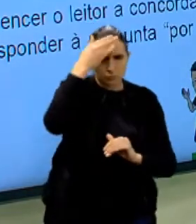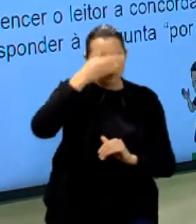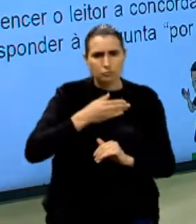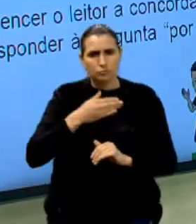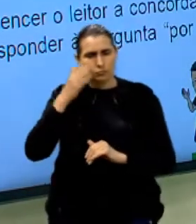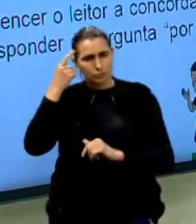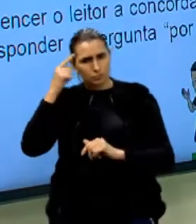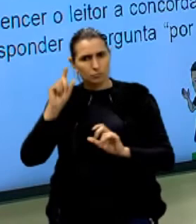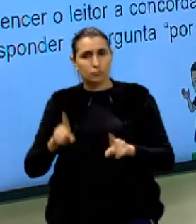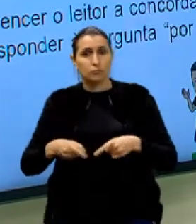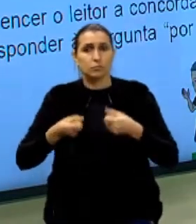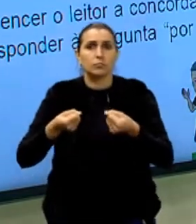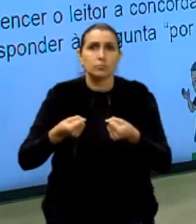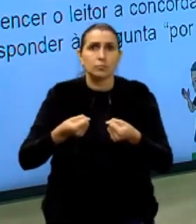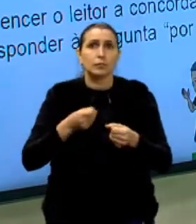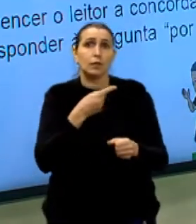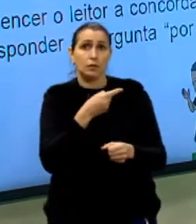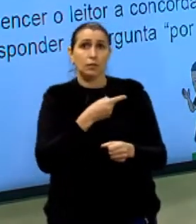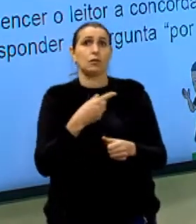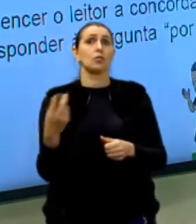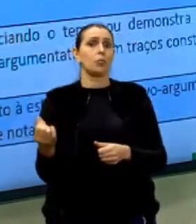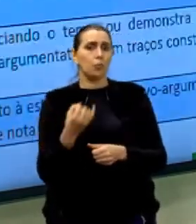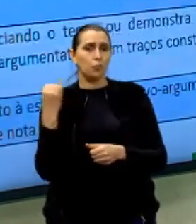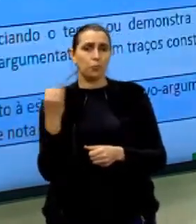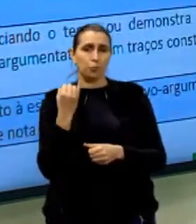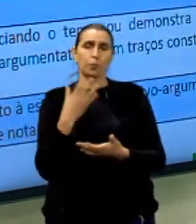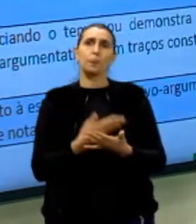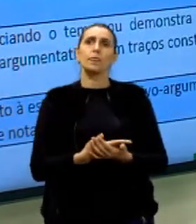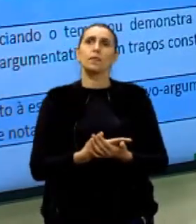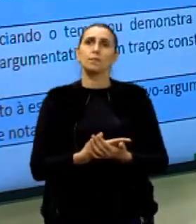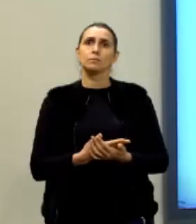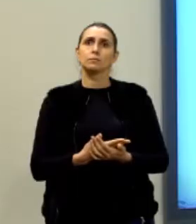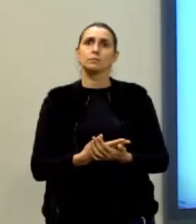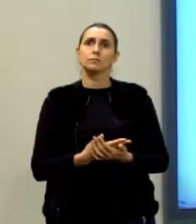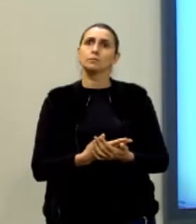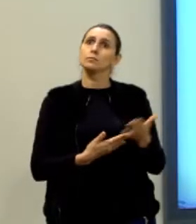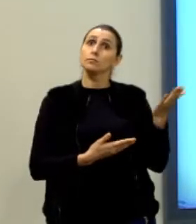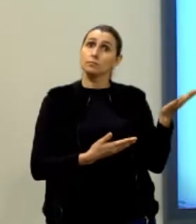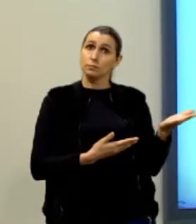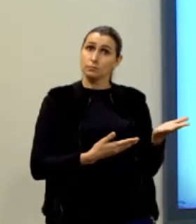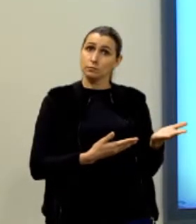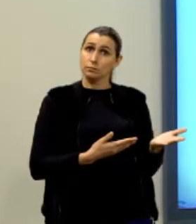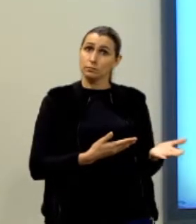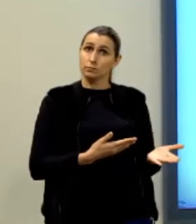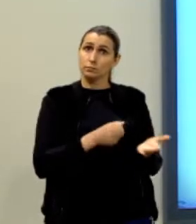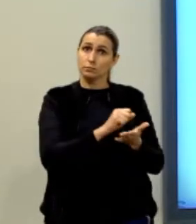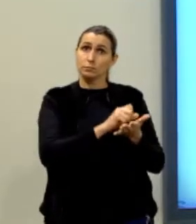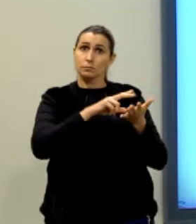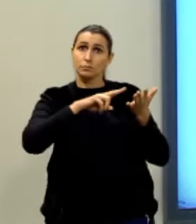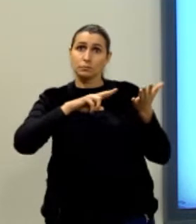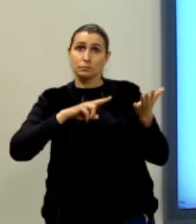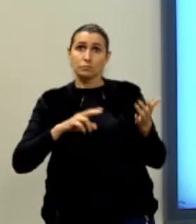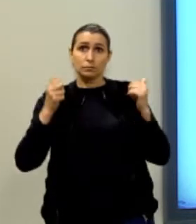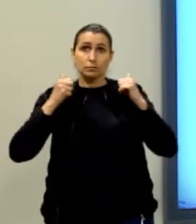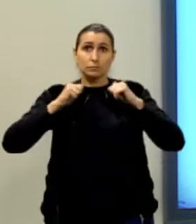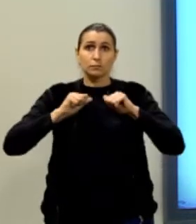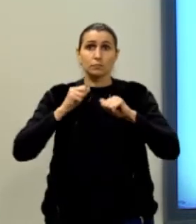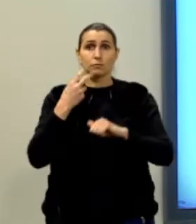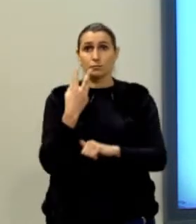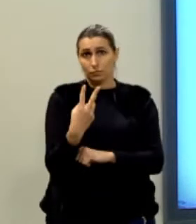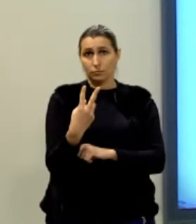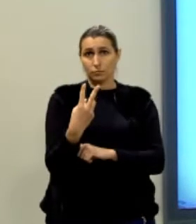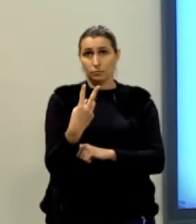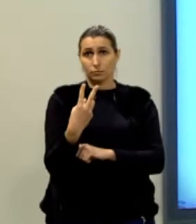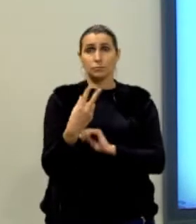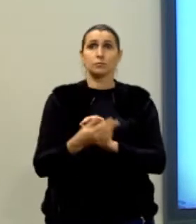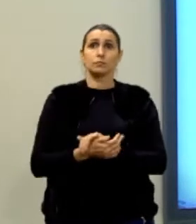minha tese. Essa é a grande sacada, galera. Essa é a grande sacada. Assim vai ser avaliada a competência a dois de vocês, tá?